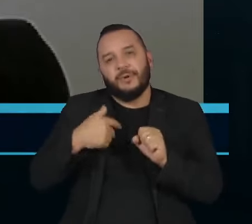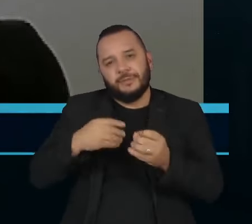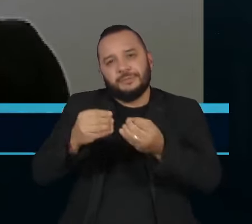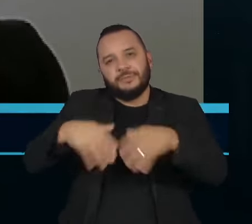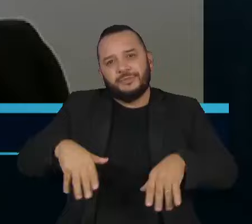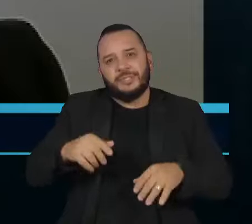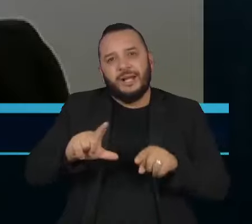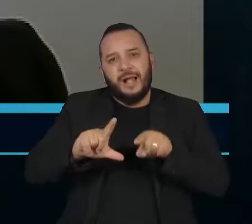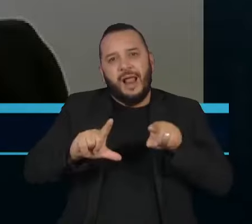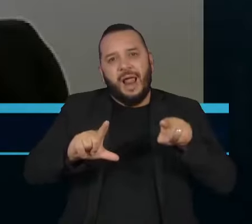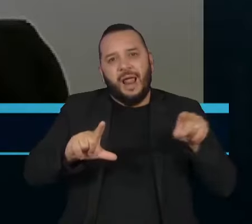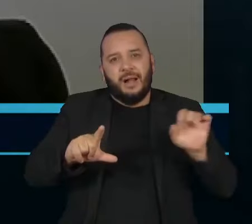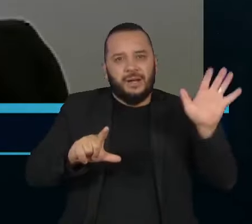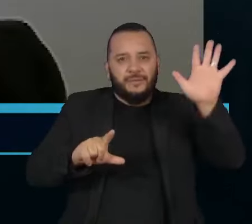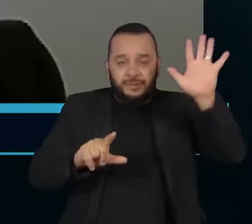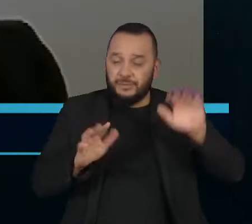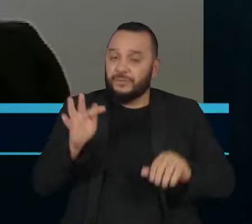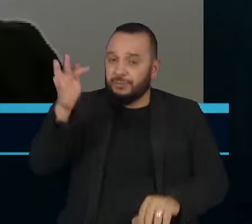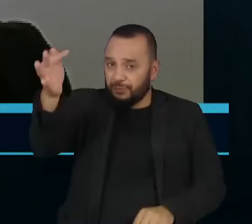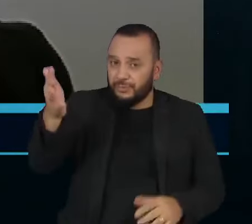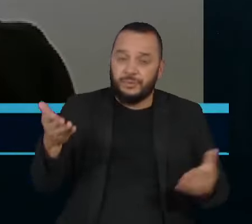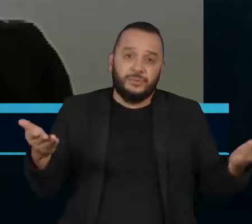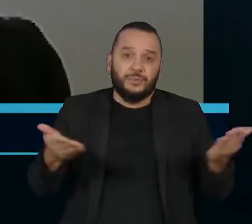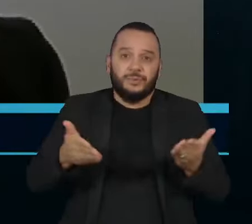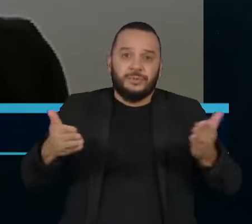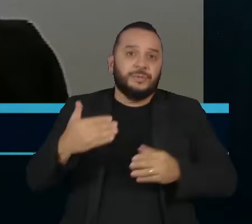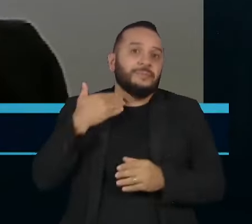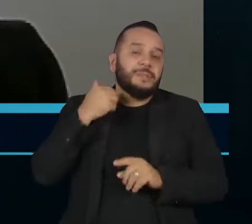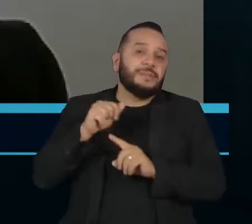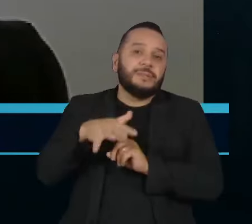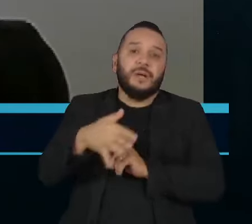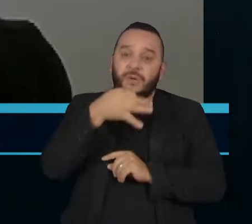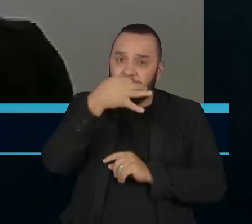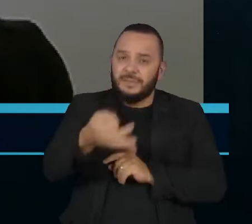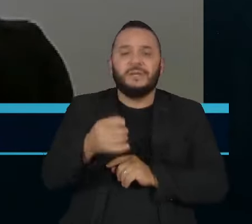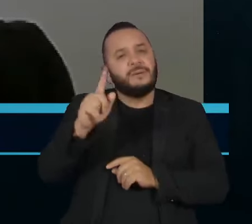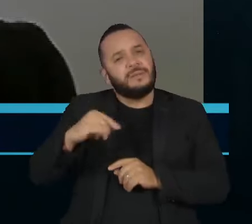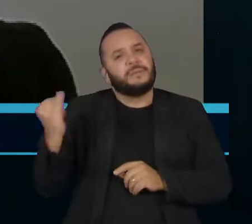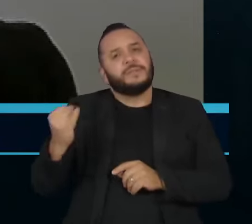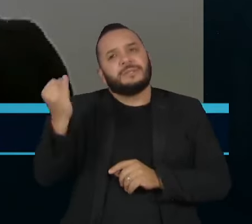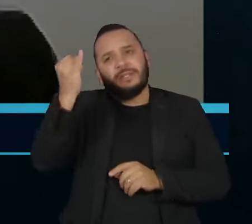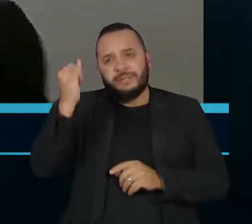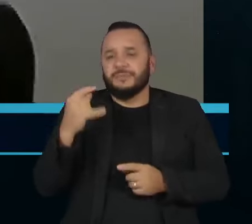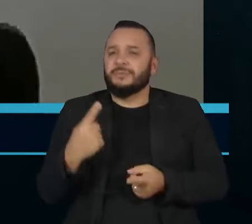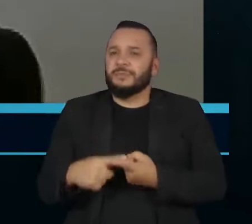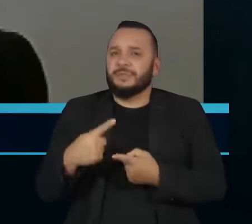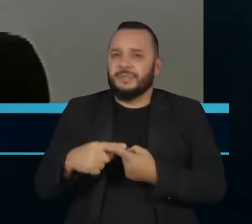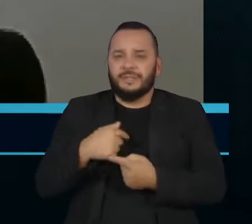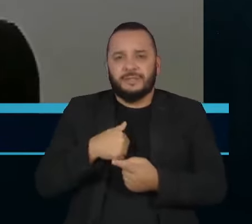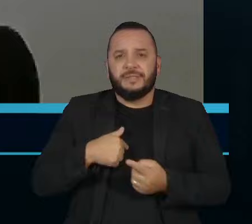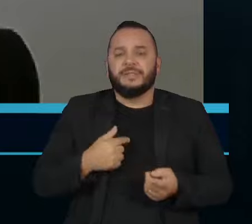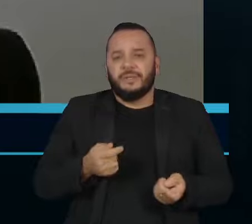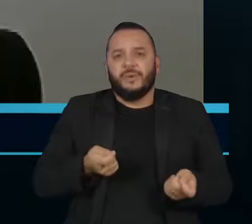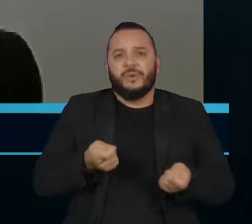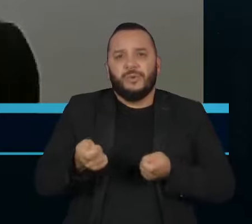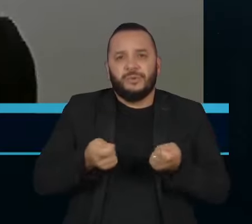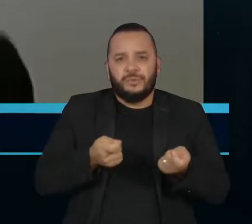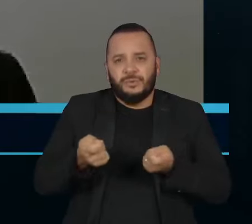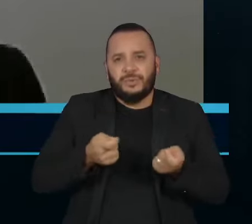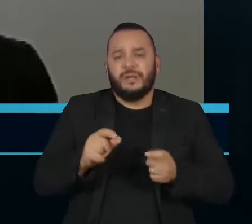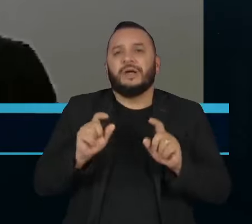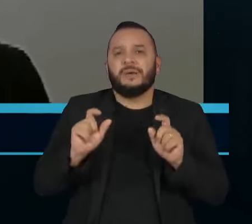posicionamento do Banco Central agora vai ser fundamental, inclusive, para conter a deterioração dessas